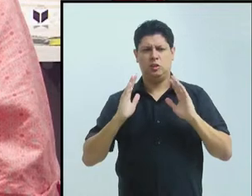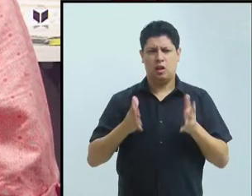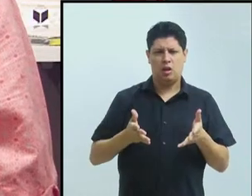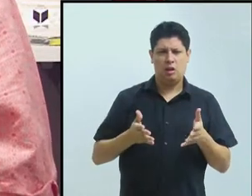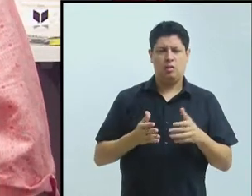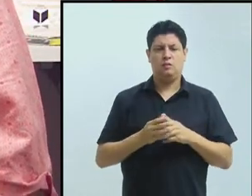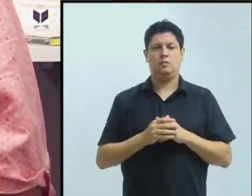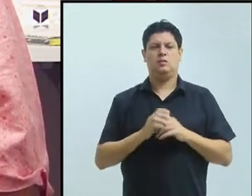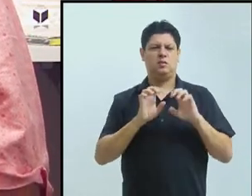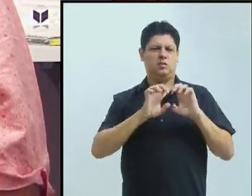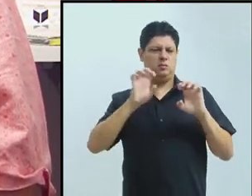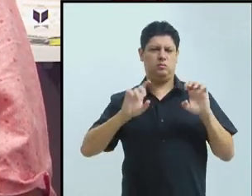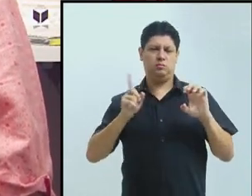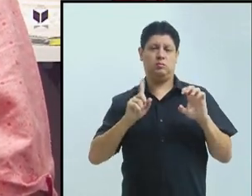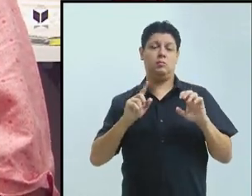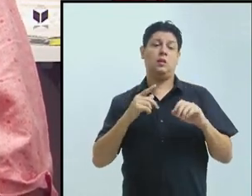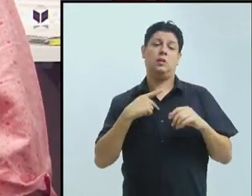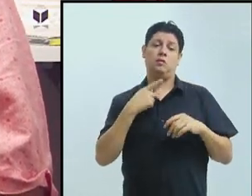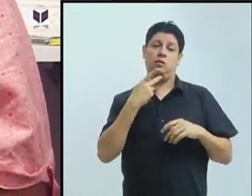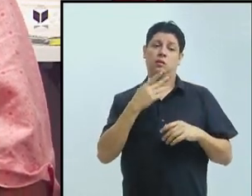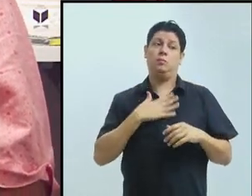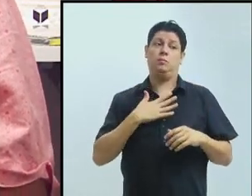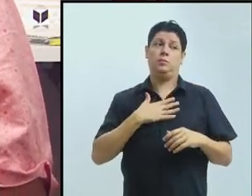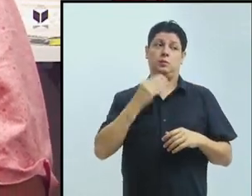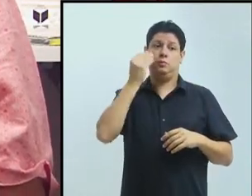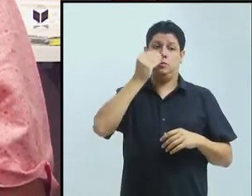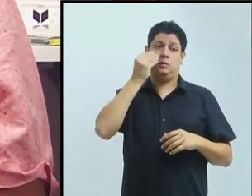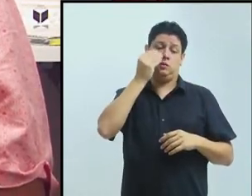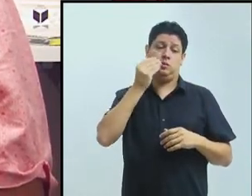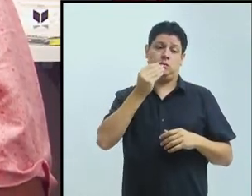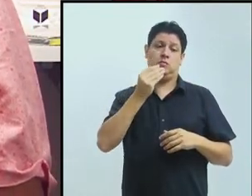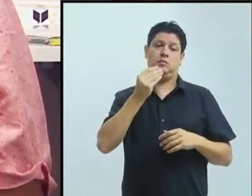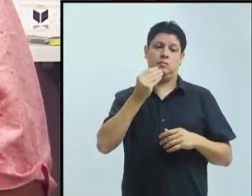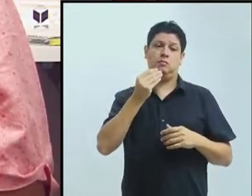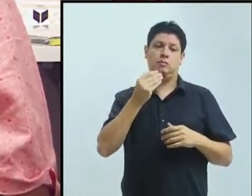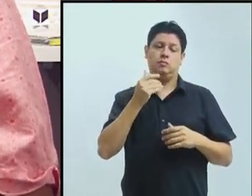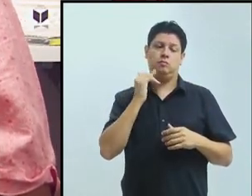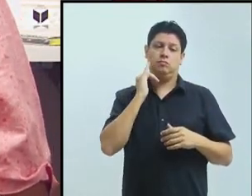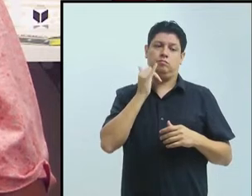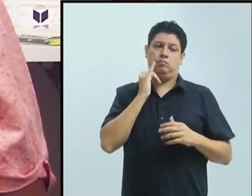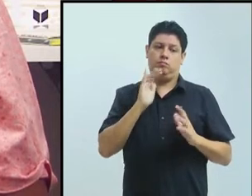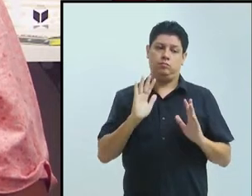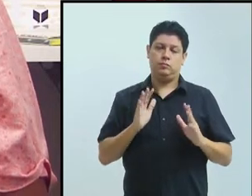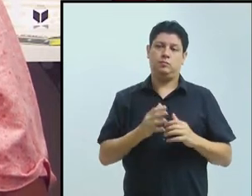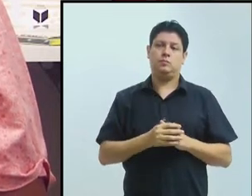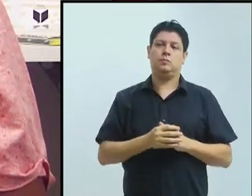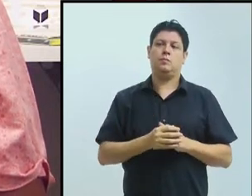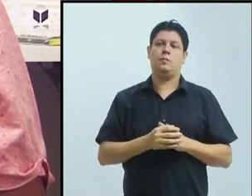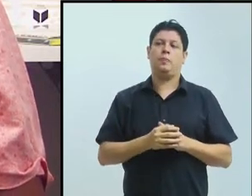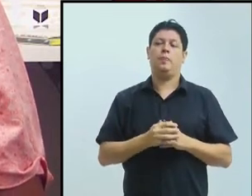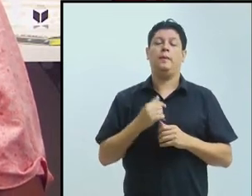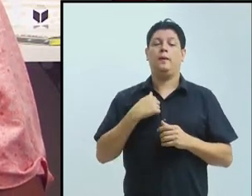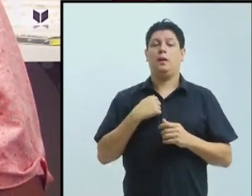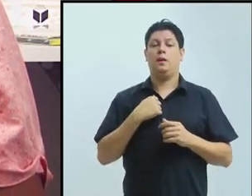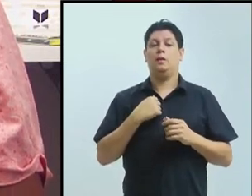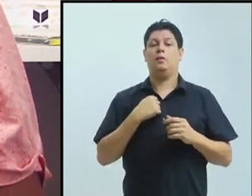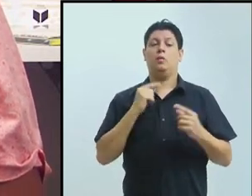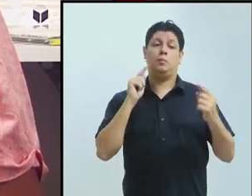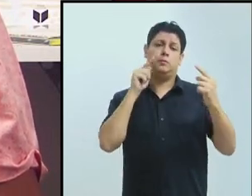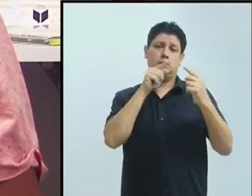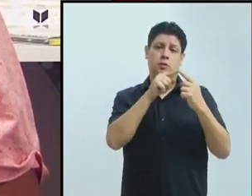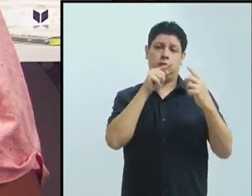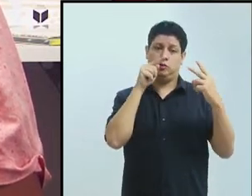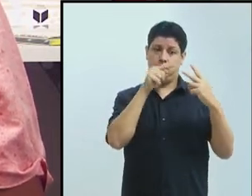eu encarei esse relato também como... Eu vou tentar dar dois objetivos para essa fala. O primeiro deles é o de